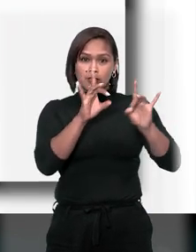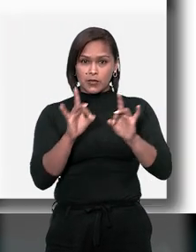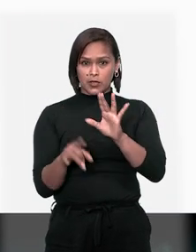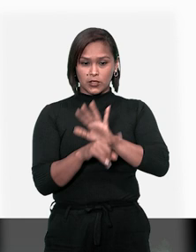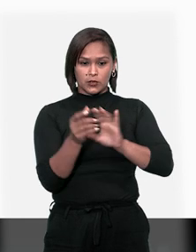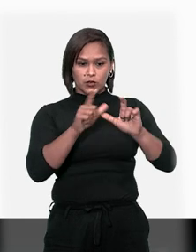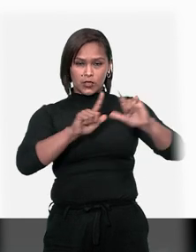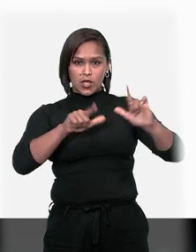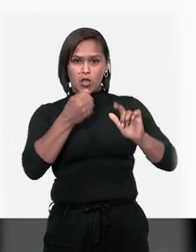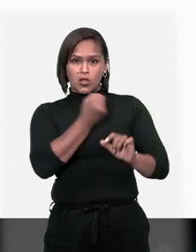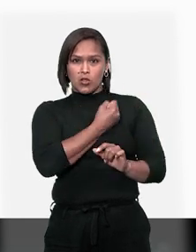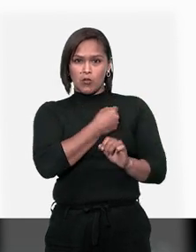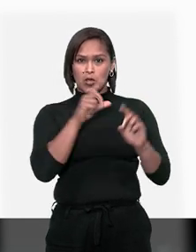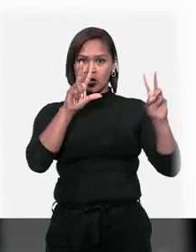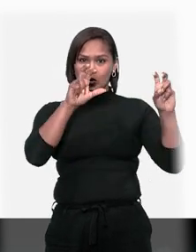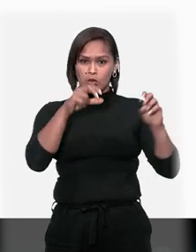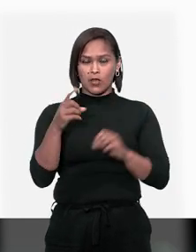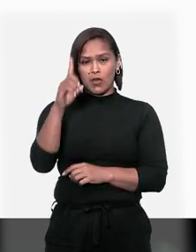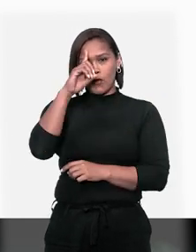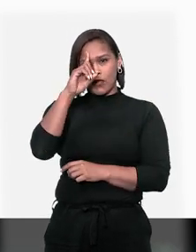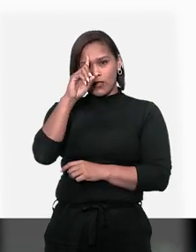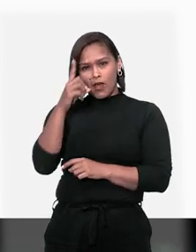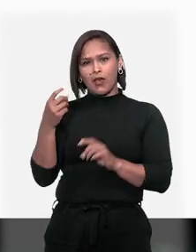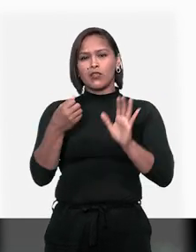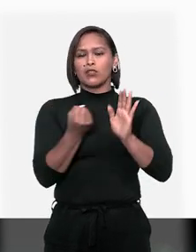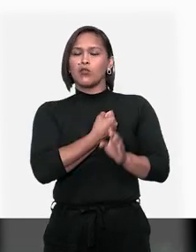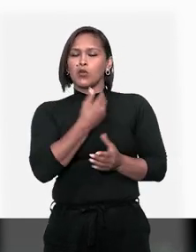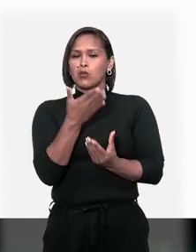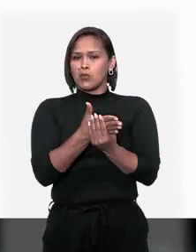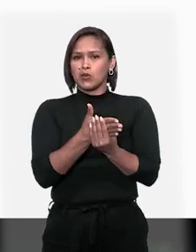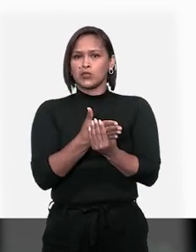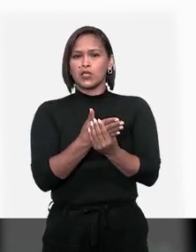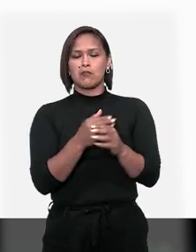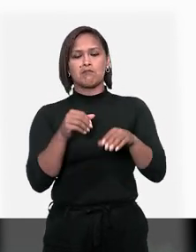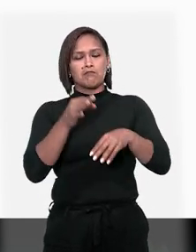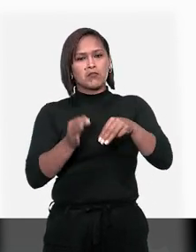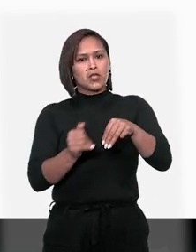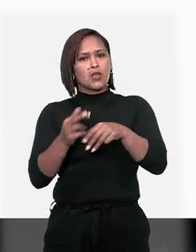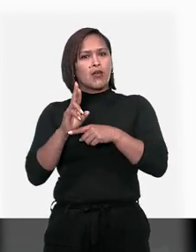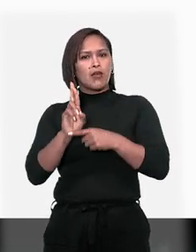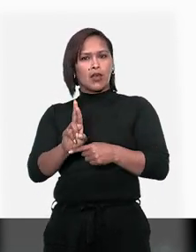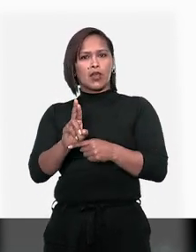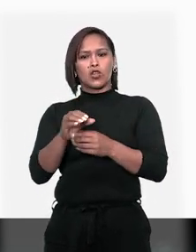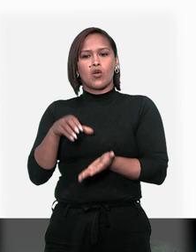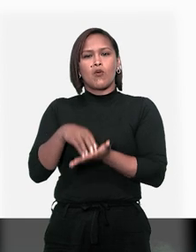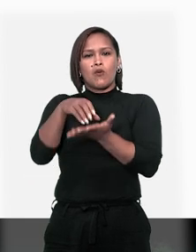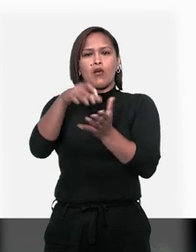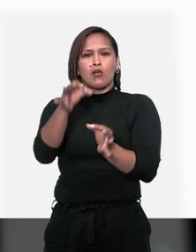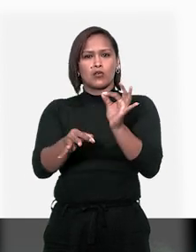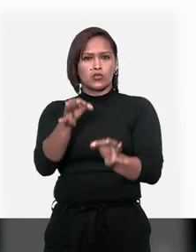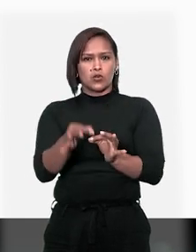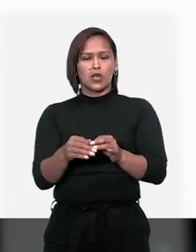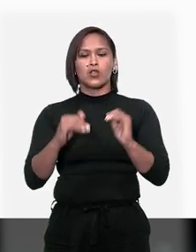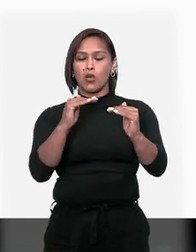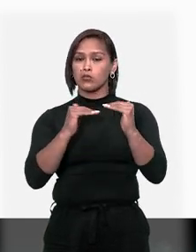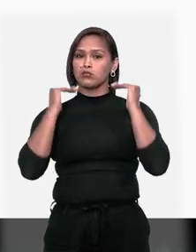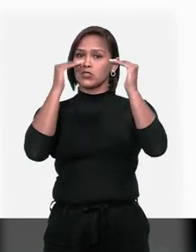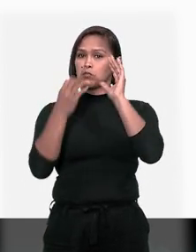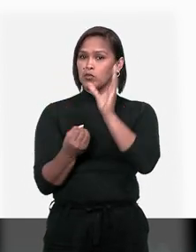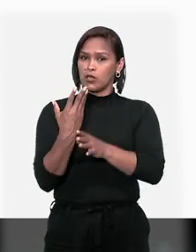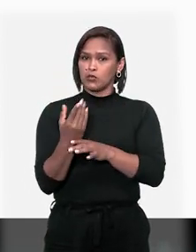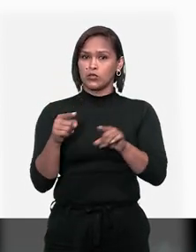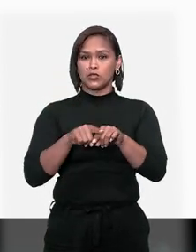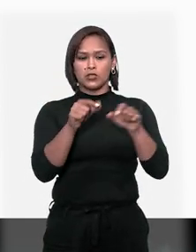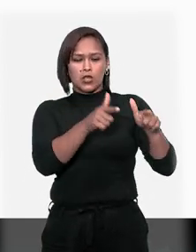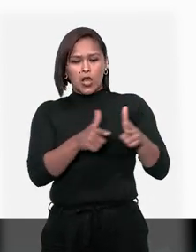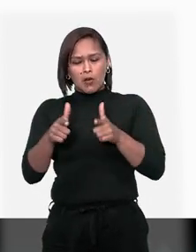específicos Número do tema, data, número do processo, ministro relator, órgão julgador, tribunal de